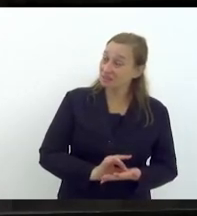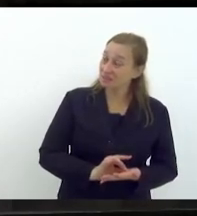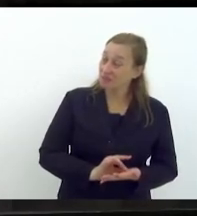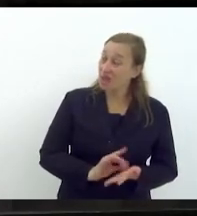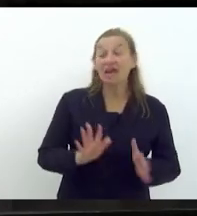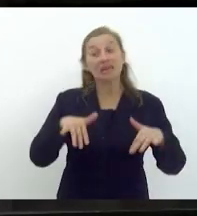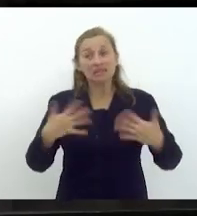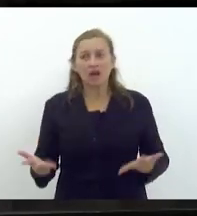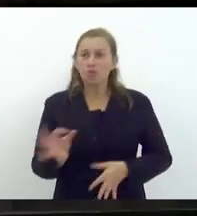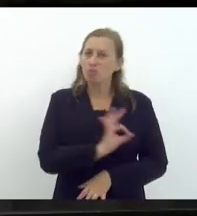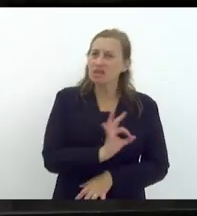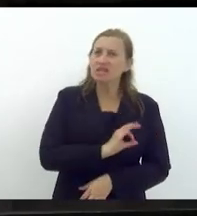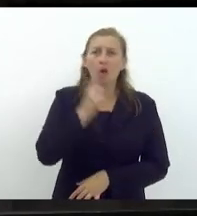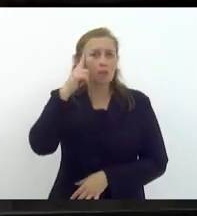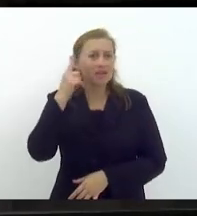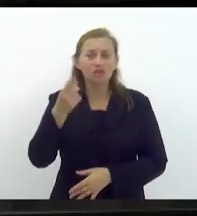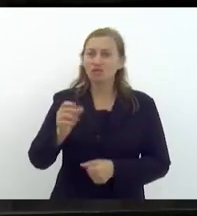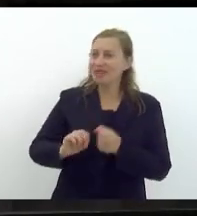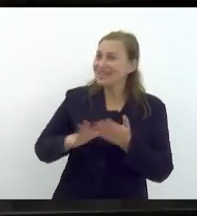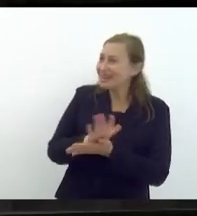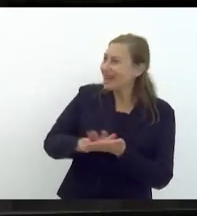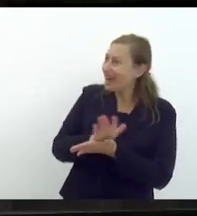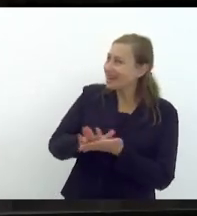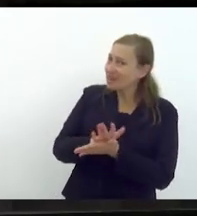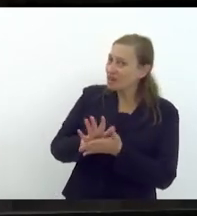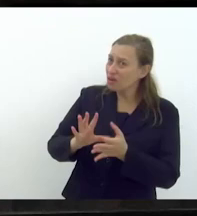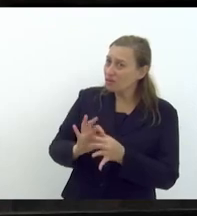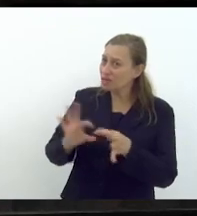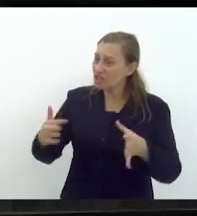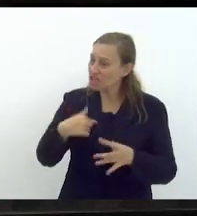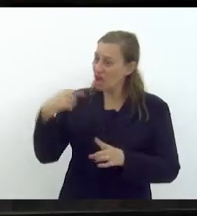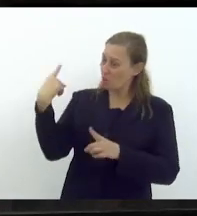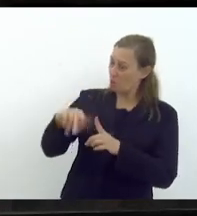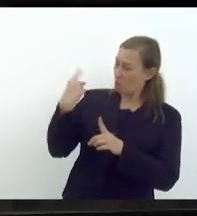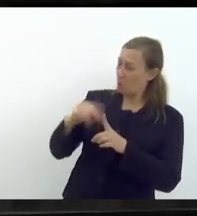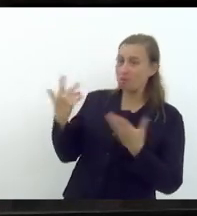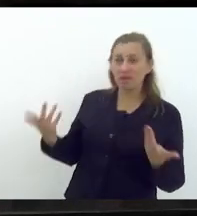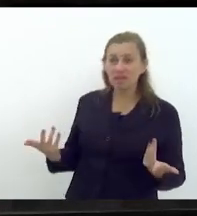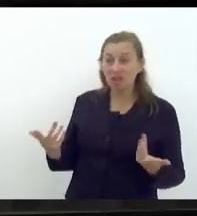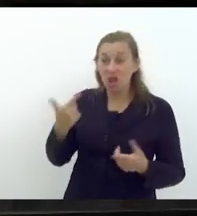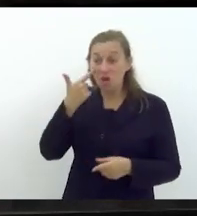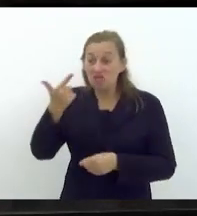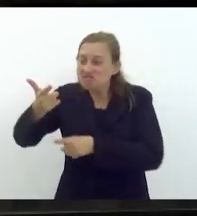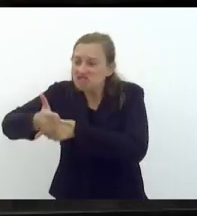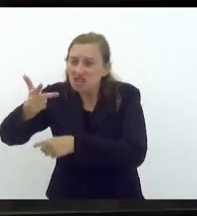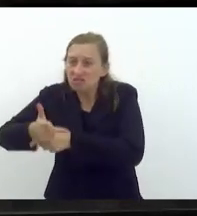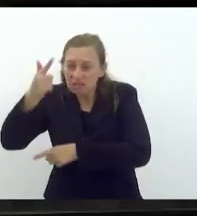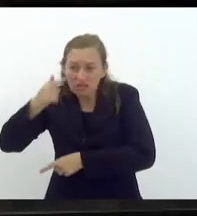Então, o policial pensa, eu não posso fazer nada, eu deixo eu ser agredido. Então, eu vi alguns vídeos essa semana